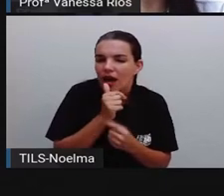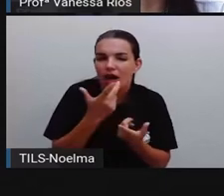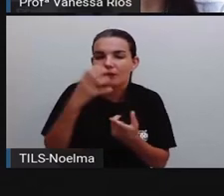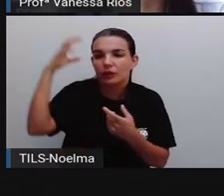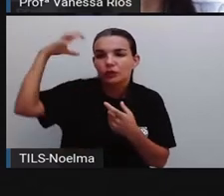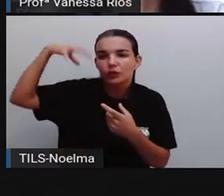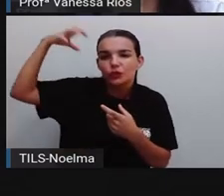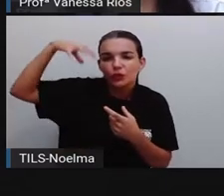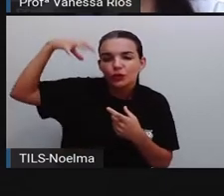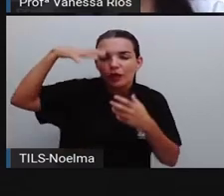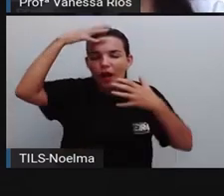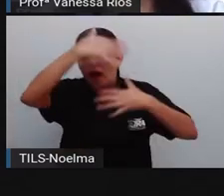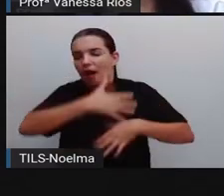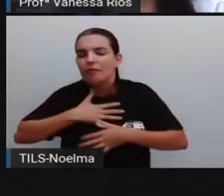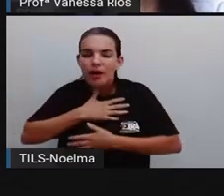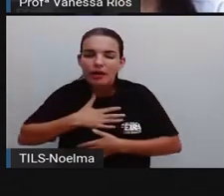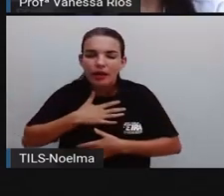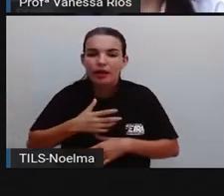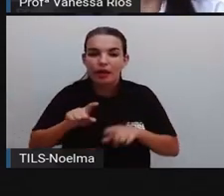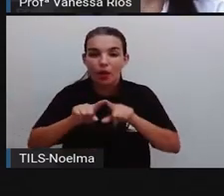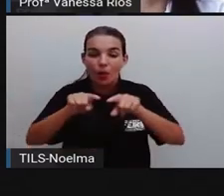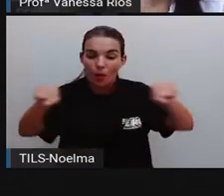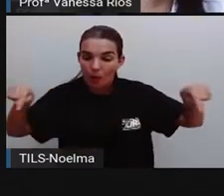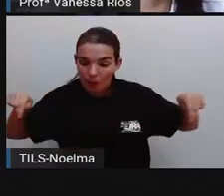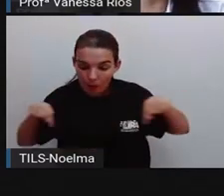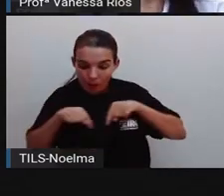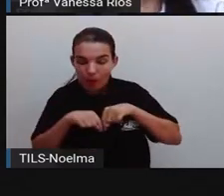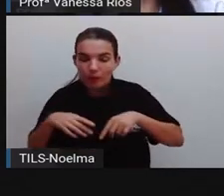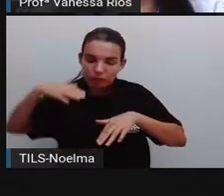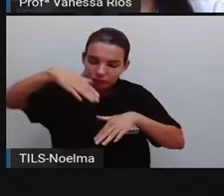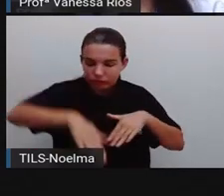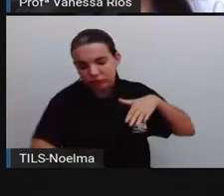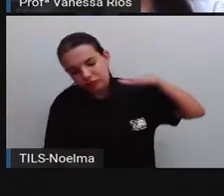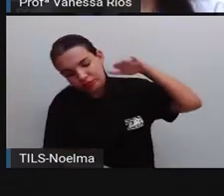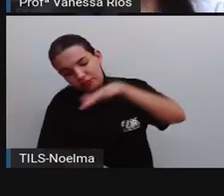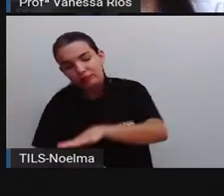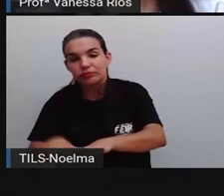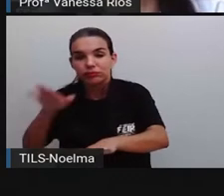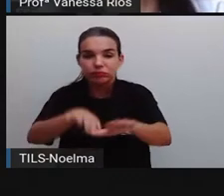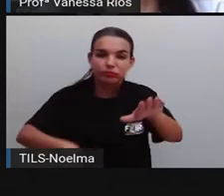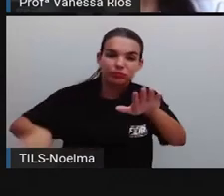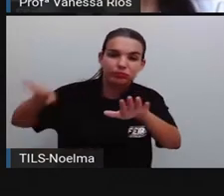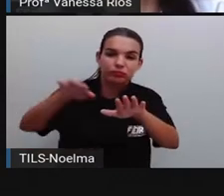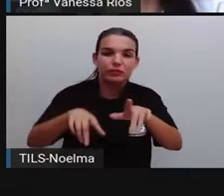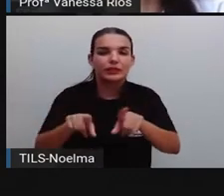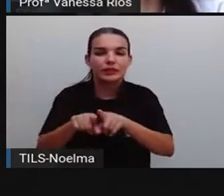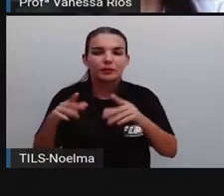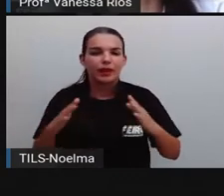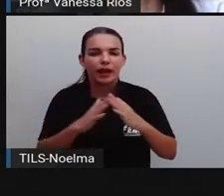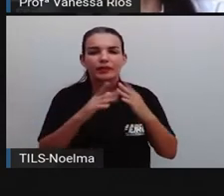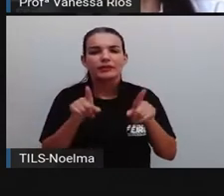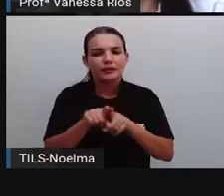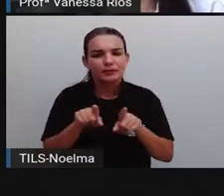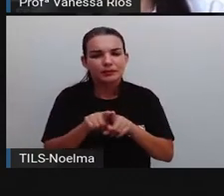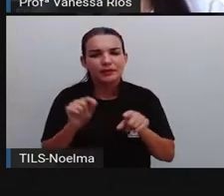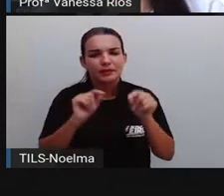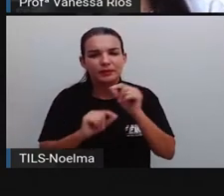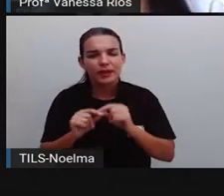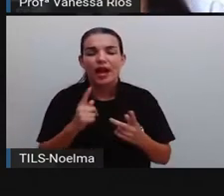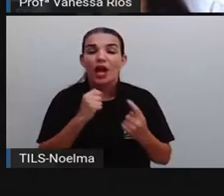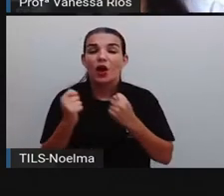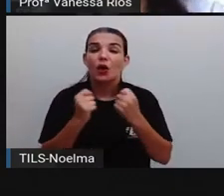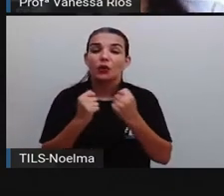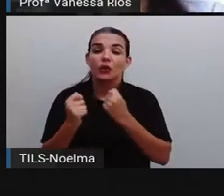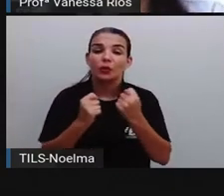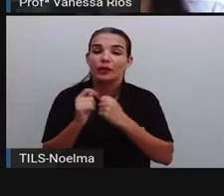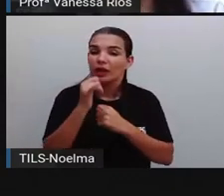nos chuveiros, depois nas banheiras, de casas, de residências, né? E aí fazendo justamente uma economia